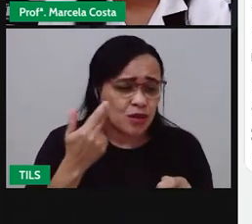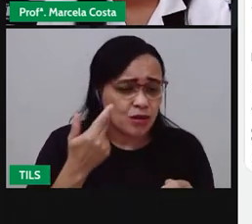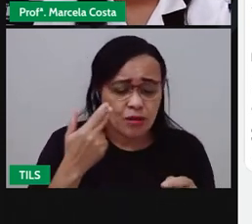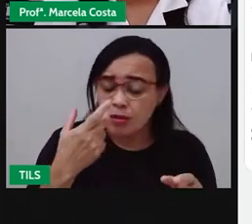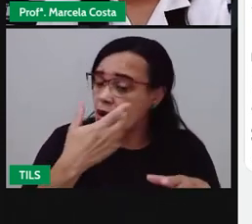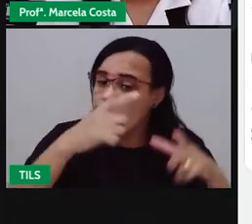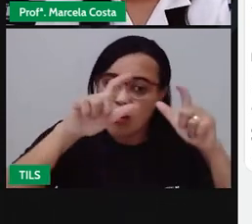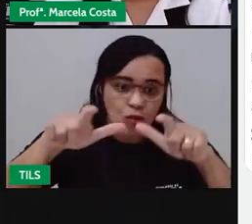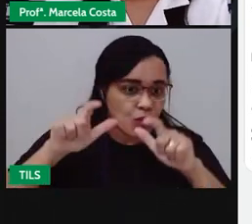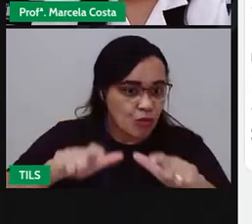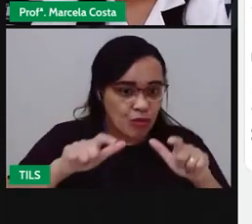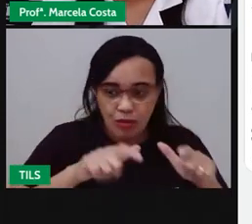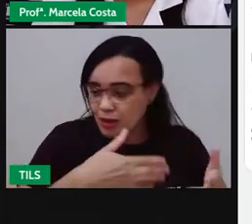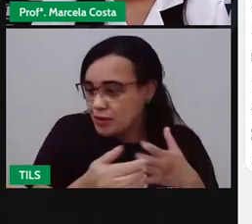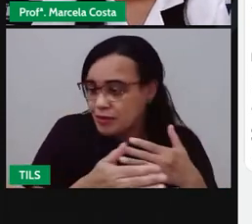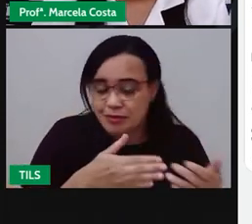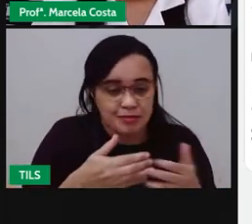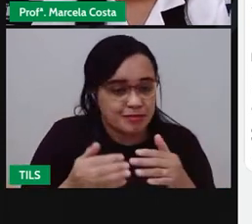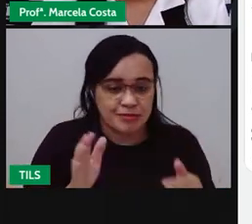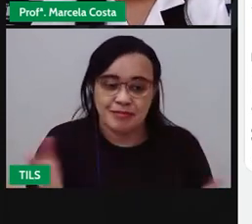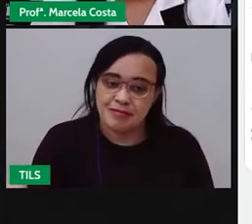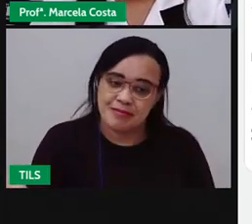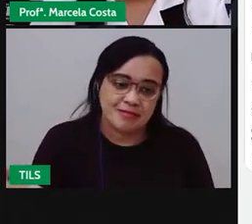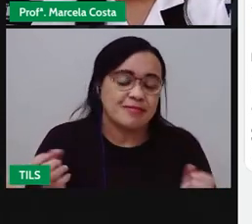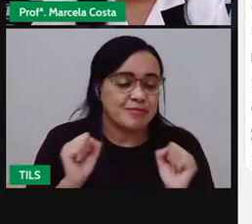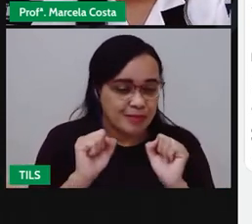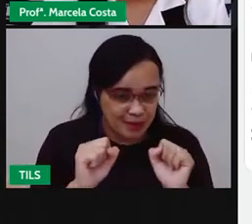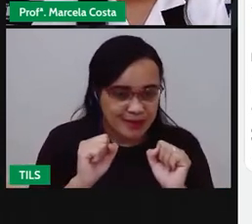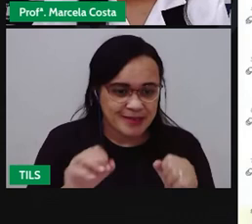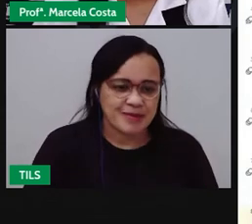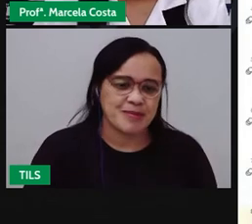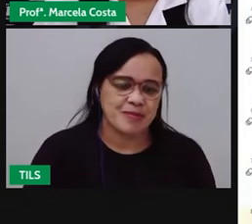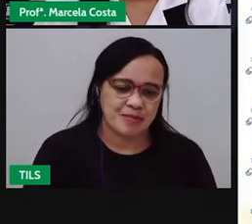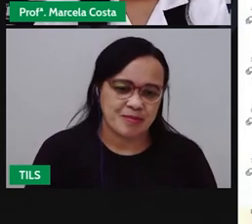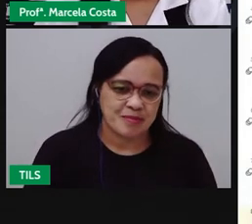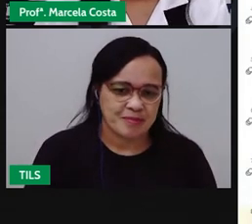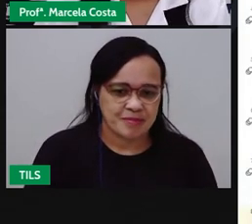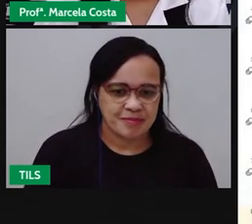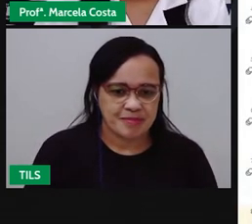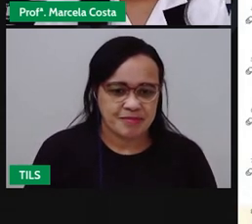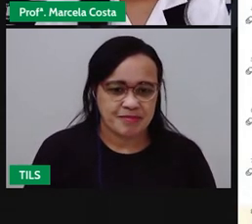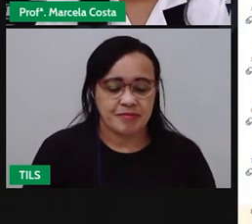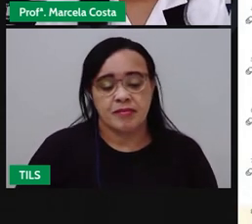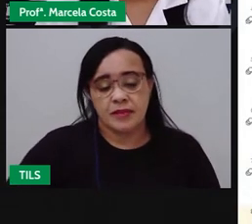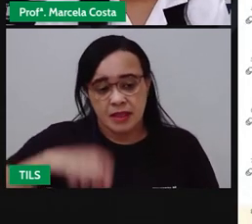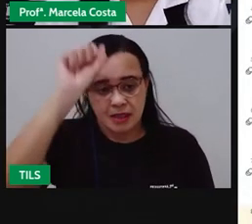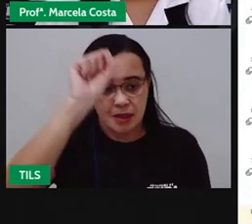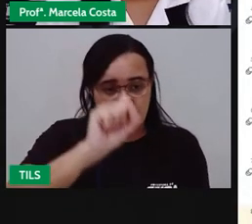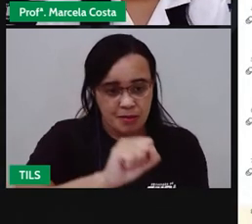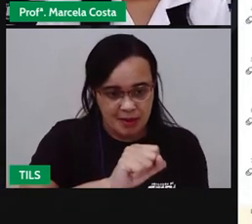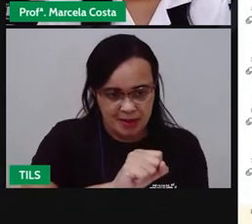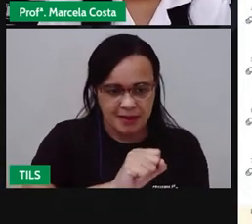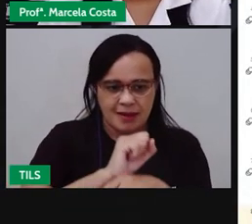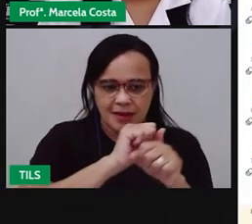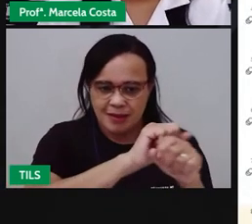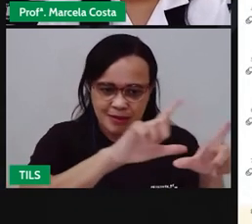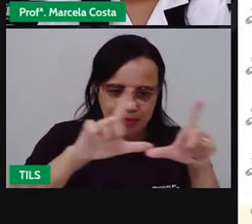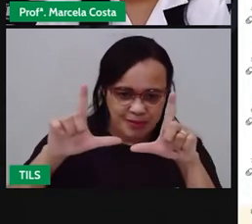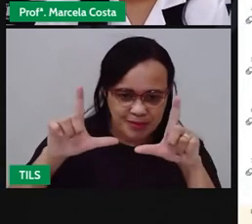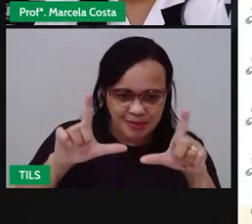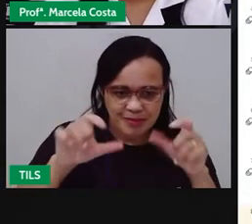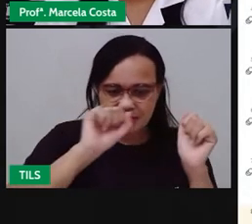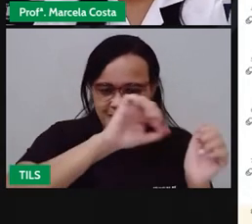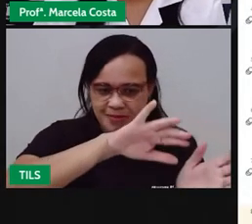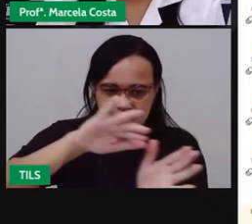você quiser, tá bom? Agora, crianças, vamos parar aqui a apresentação da aula, tá? Eu vou